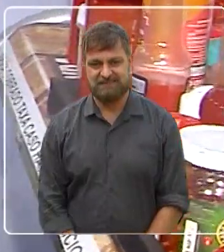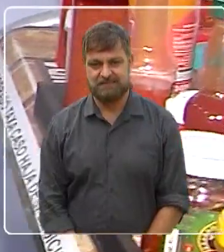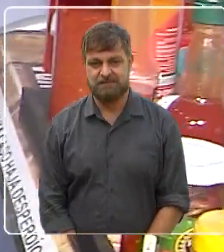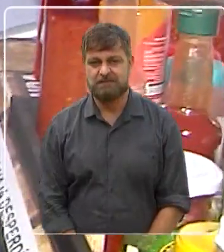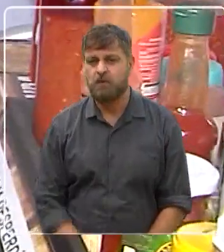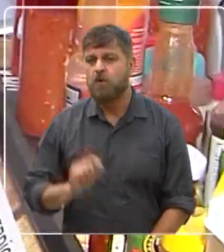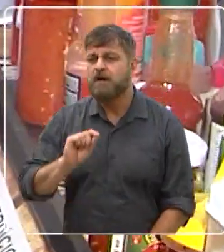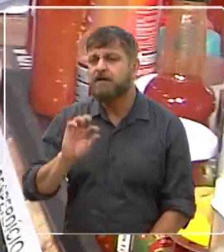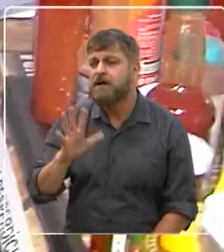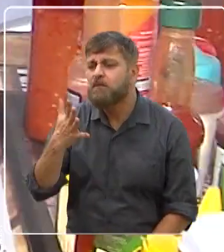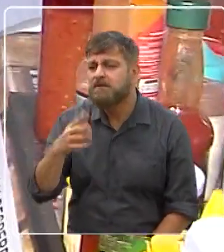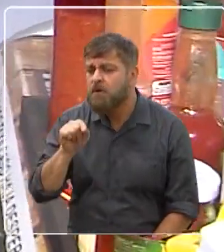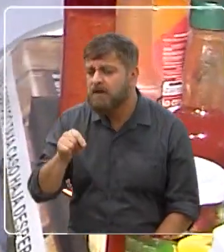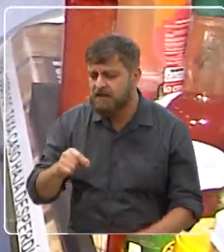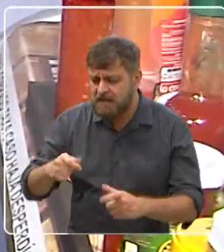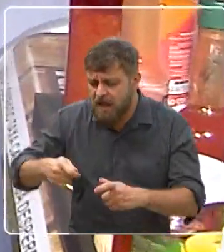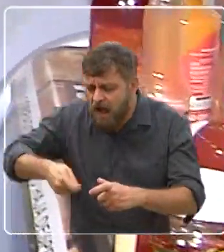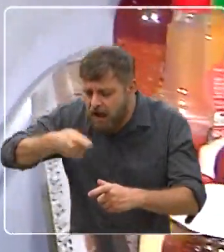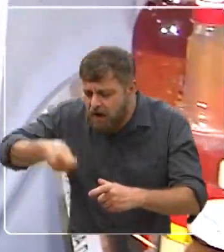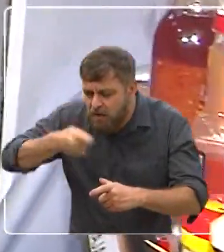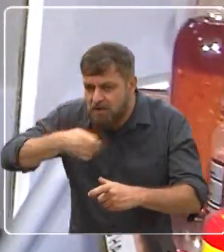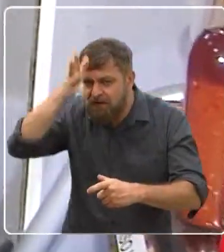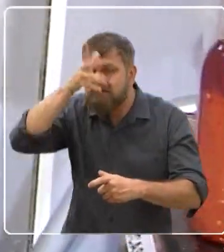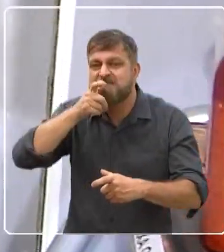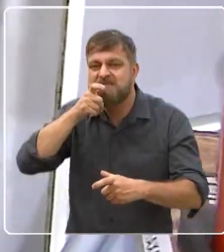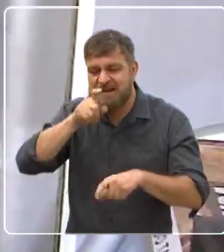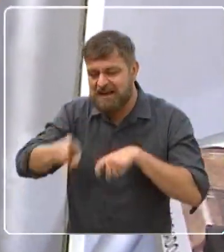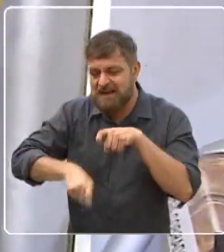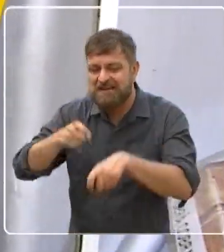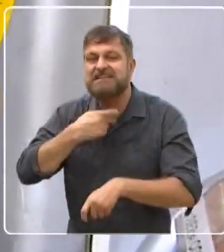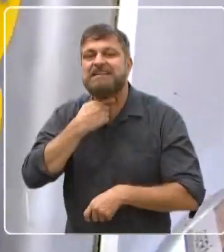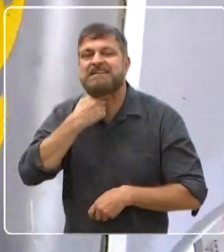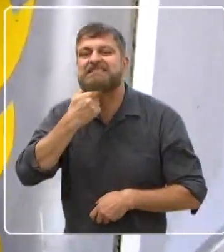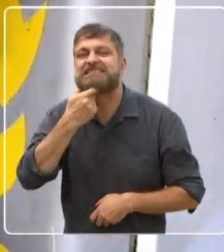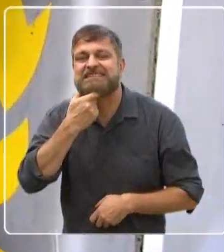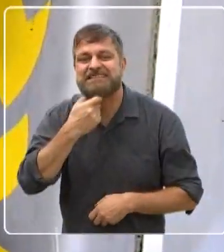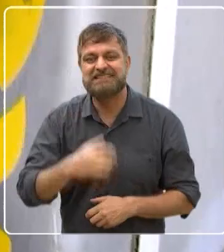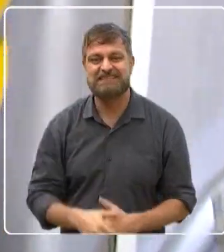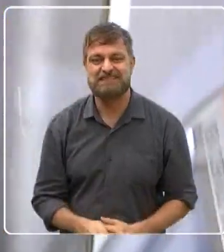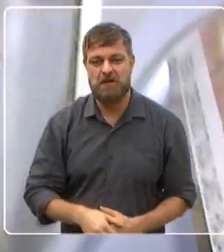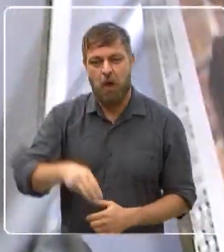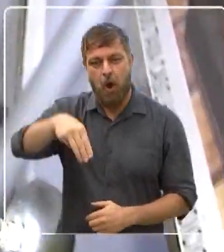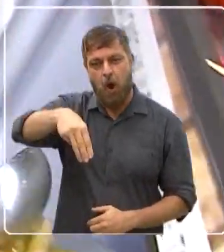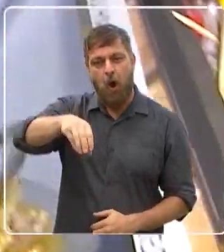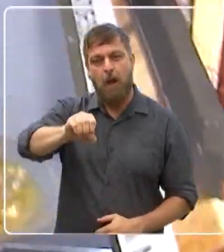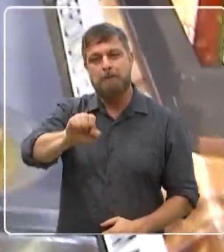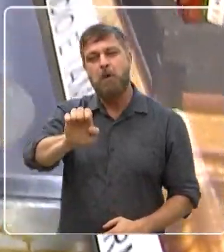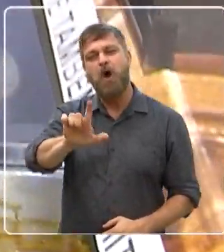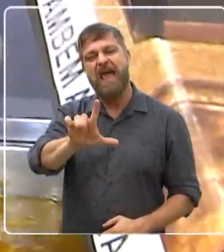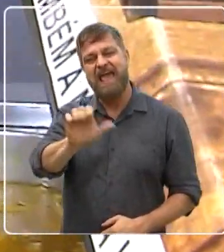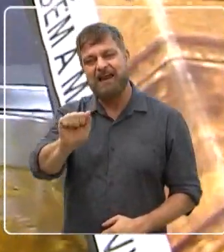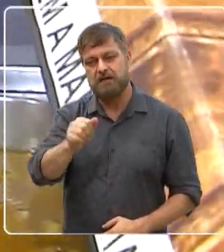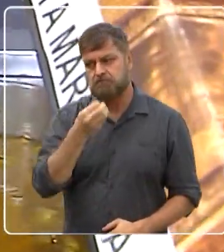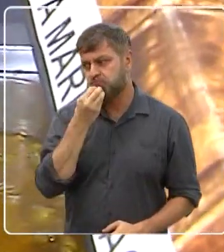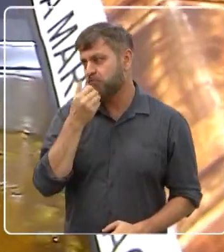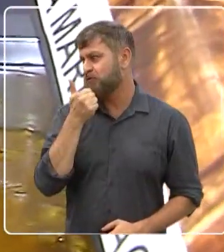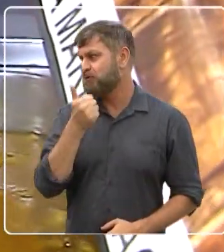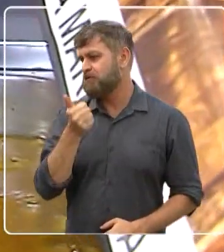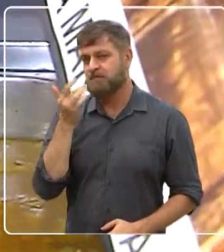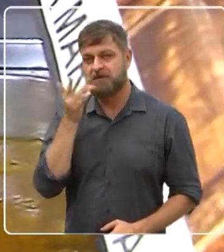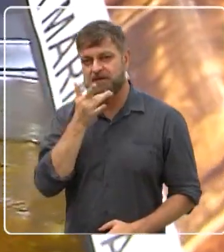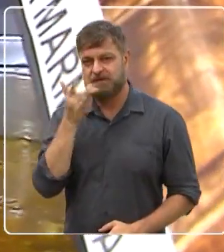O que você tá pegando aí, amigão? Opa, o pézinho de frango, pescoço, manuela. Muito bom. Vai ficar